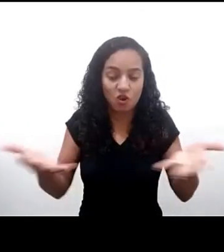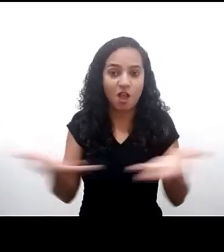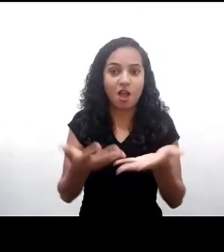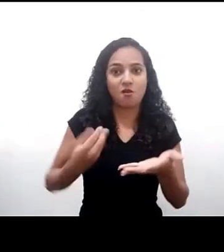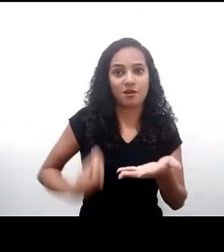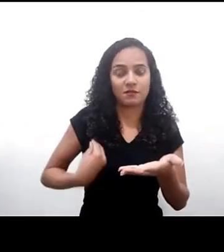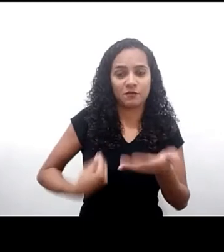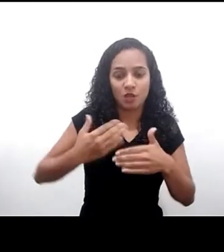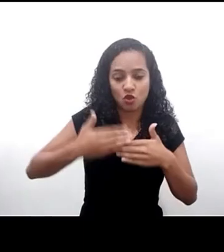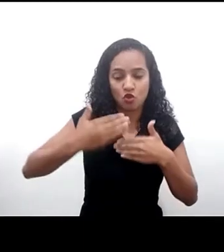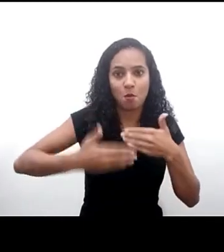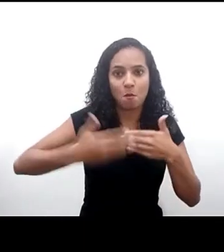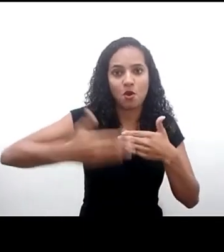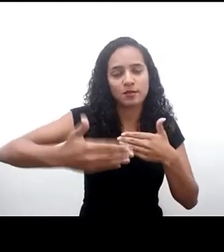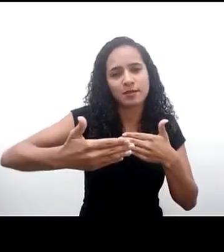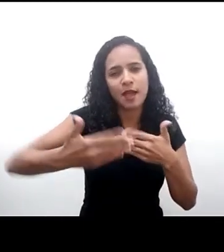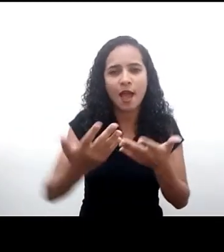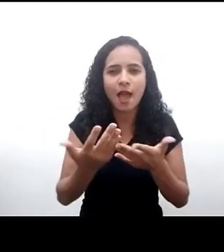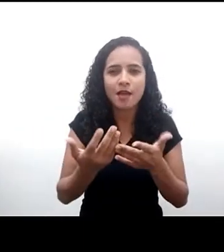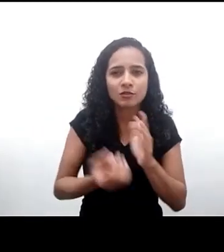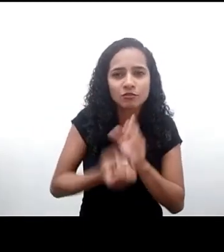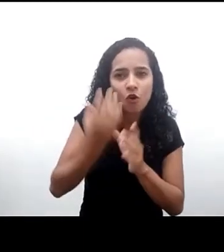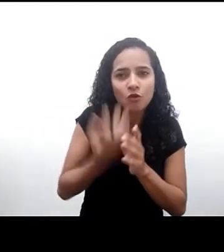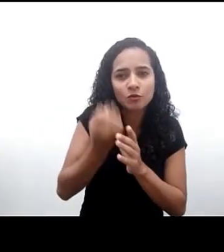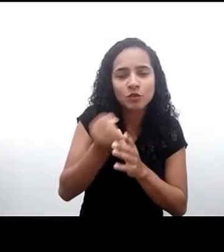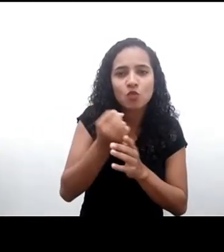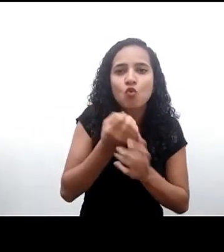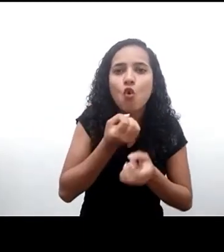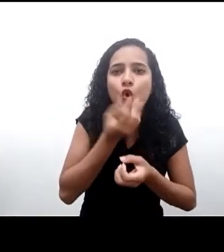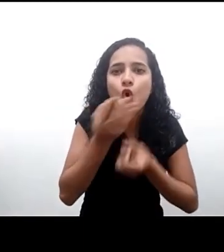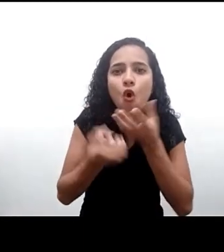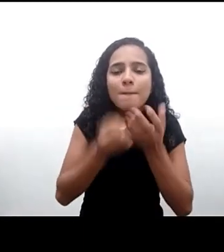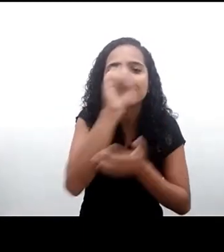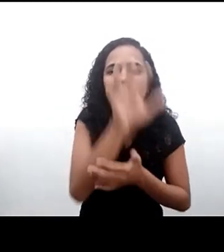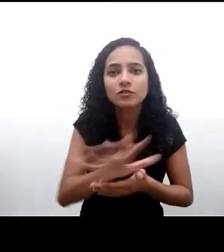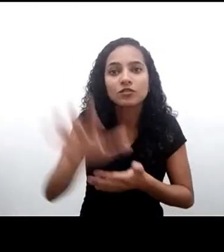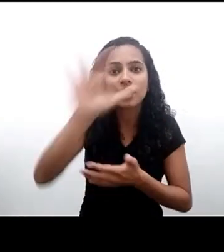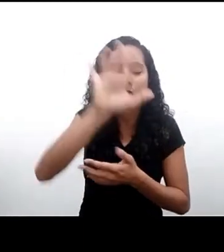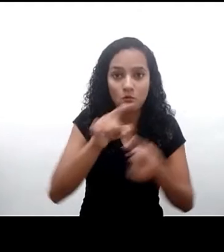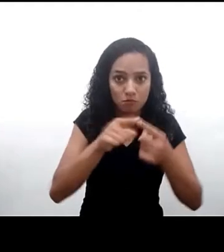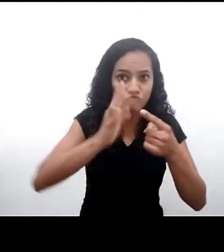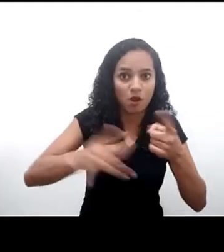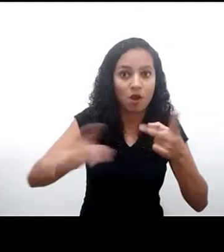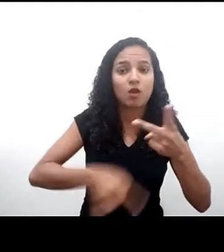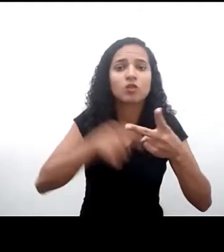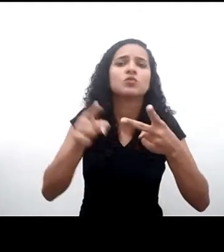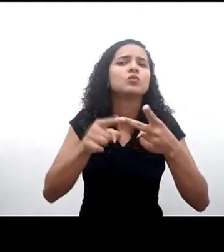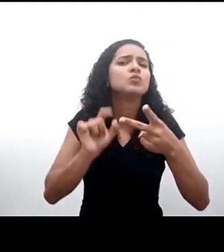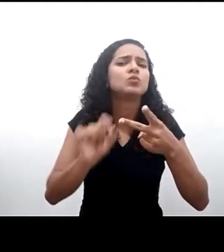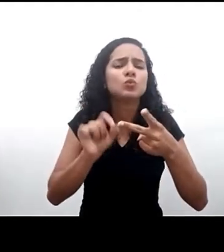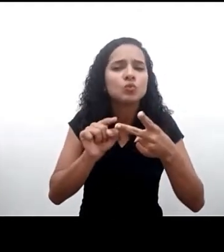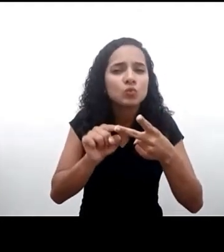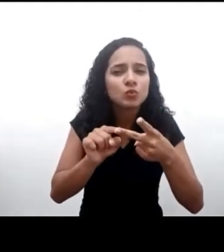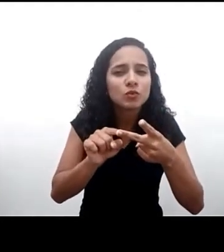processo de construção do comentário geral. A segunda questão é que foram realizadas duas